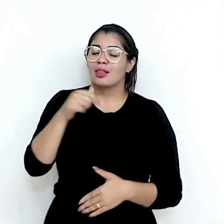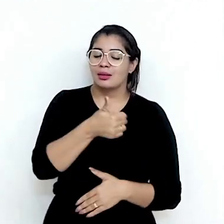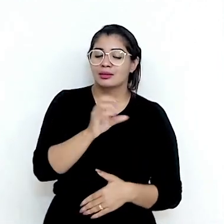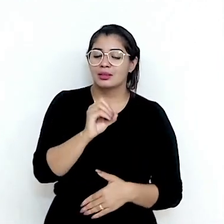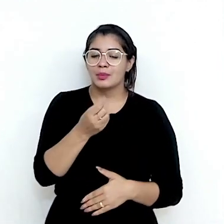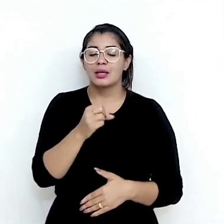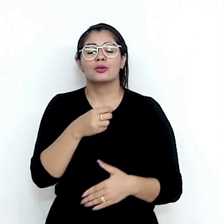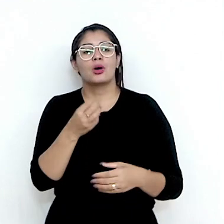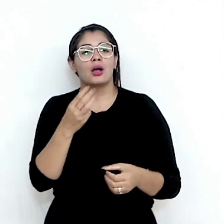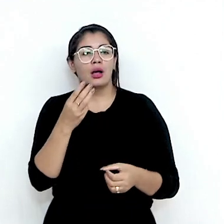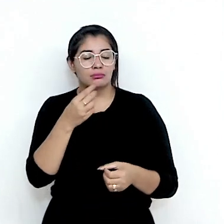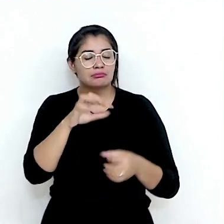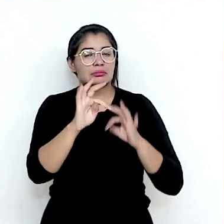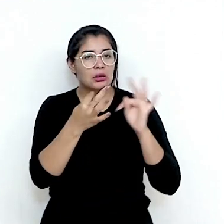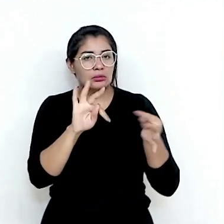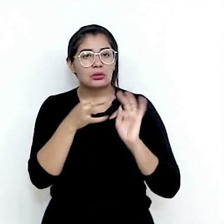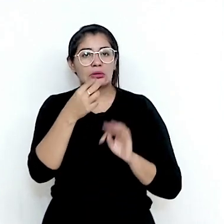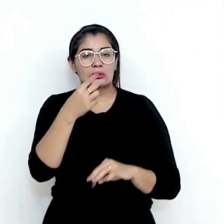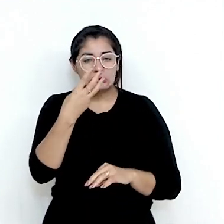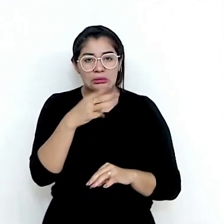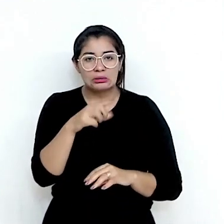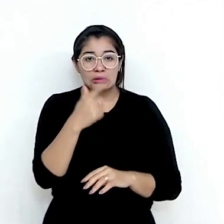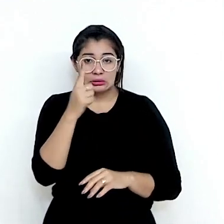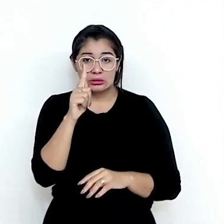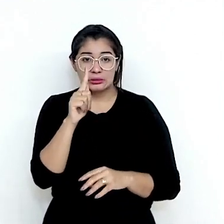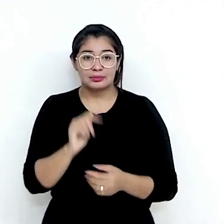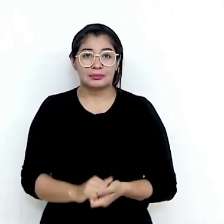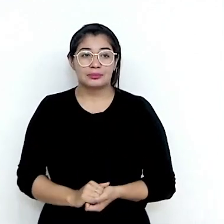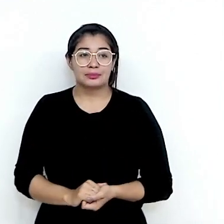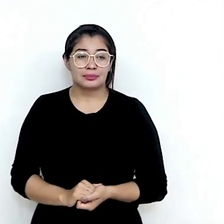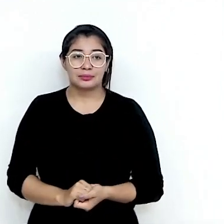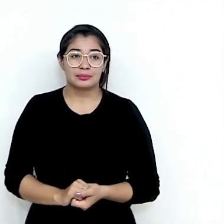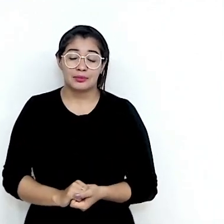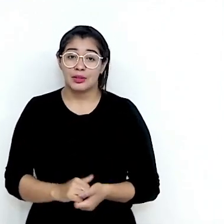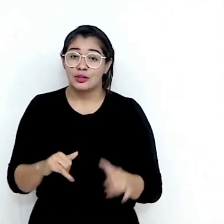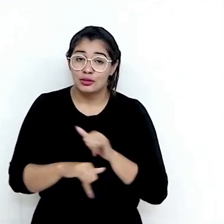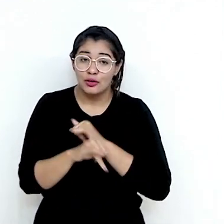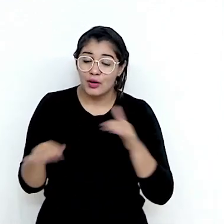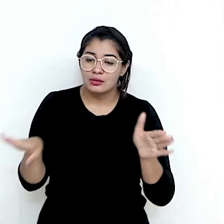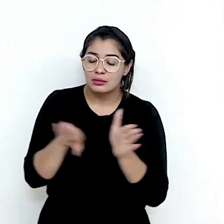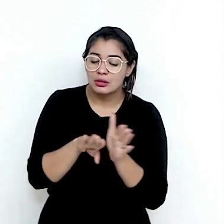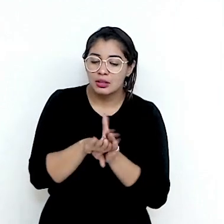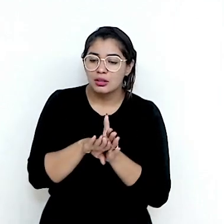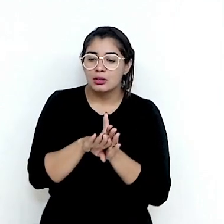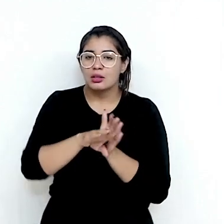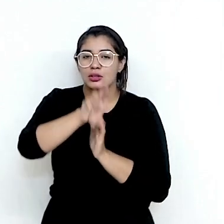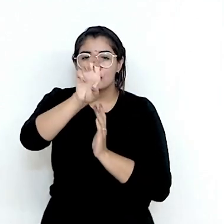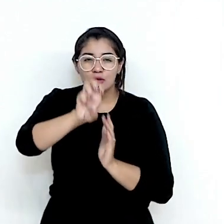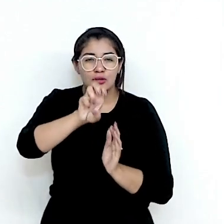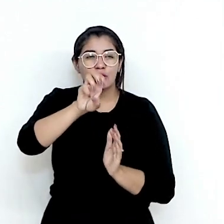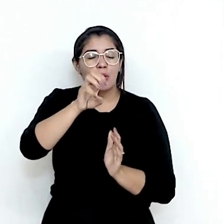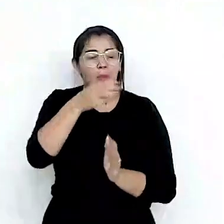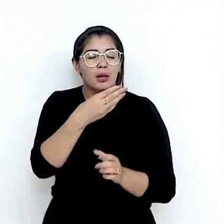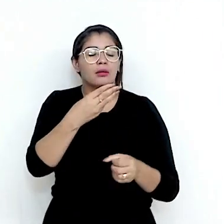tecnologia 3G. A cobertura móvel, como eu já falei, chega a quase 5.300